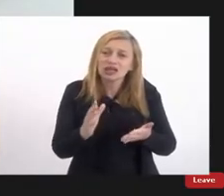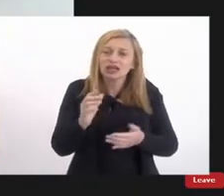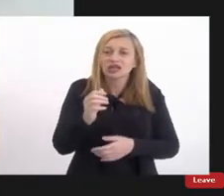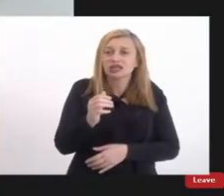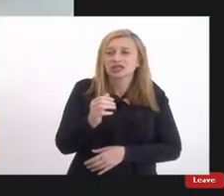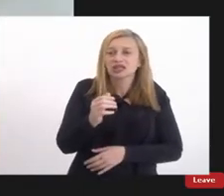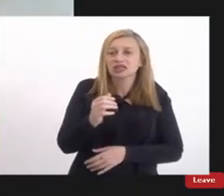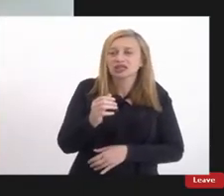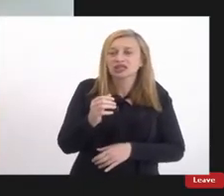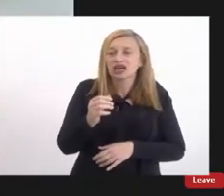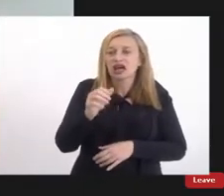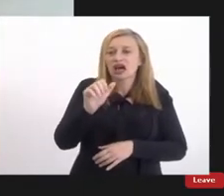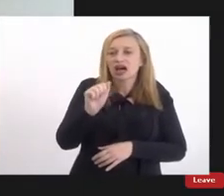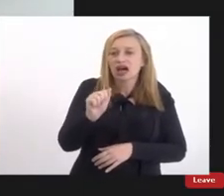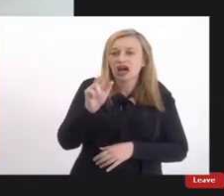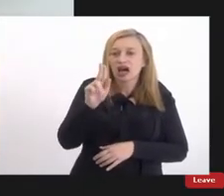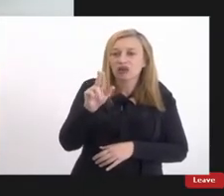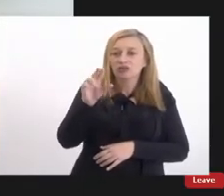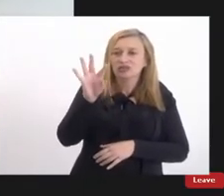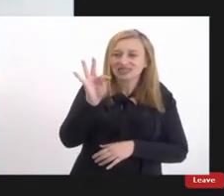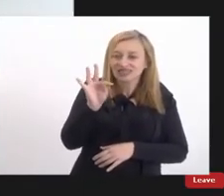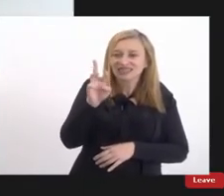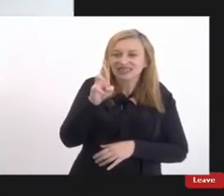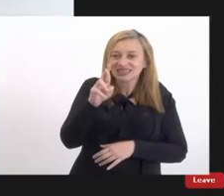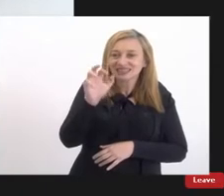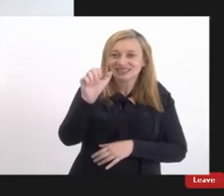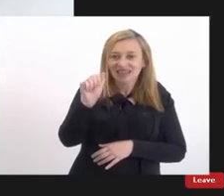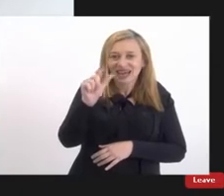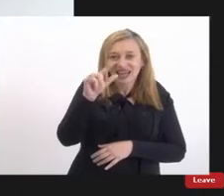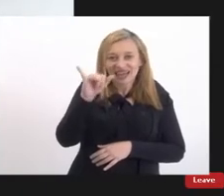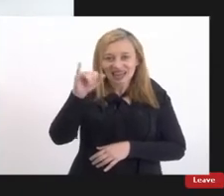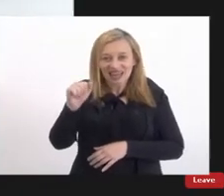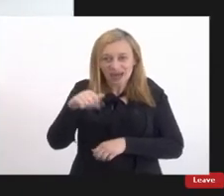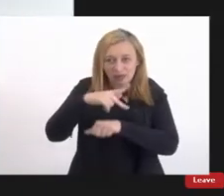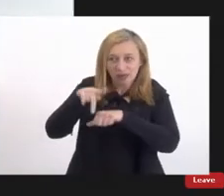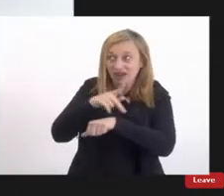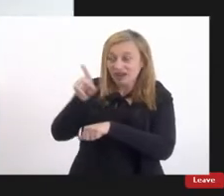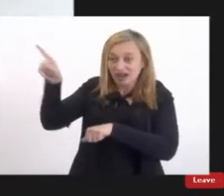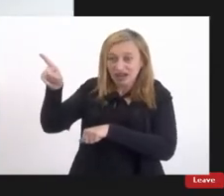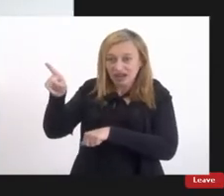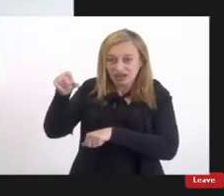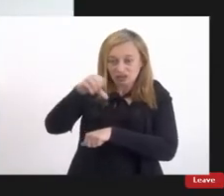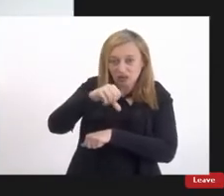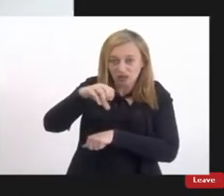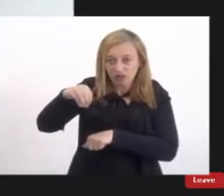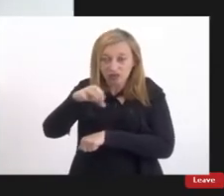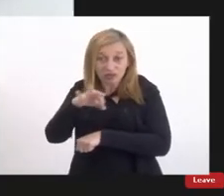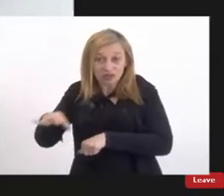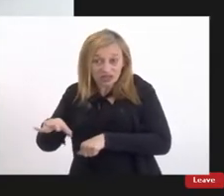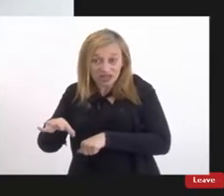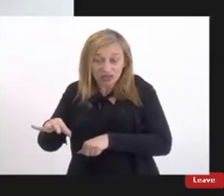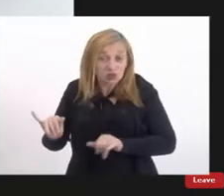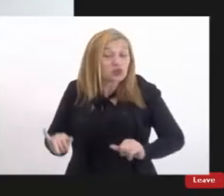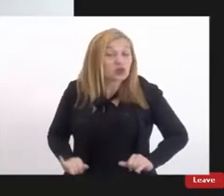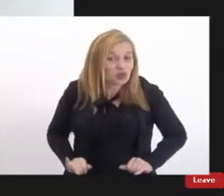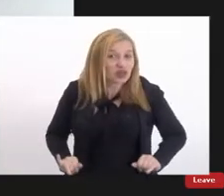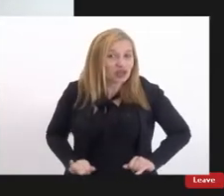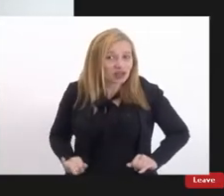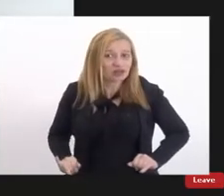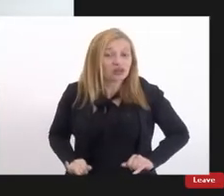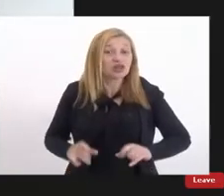é de deficiência intelectual que 90% das mulheres de deficiência intelectual da Austrália sofreram ou sofrerão